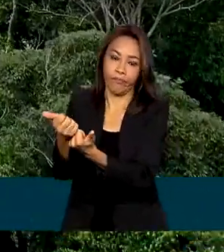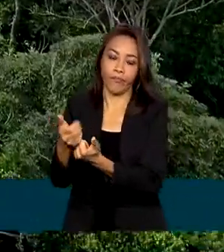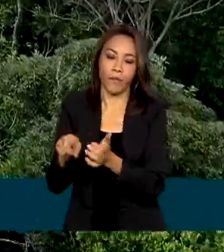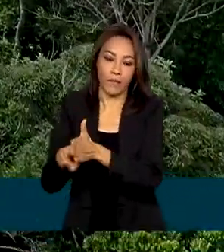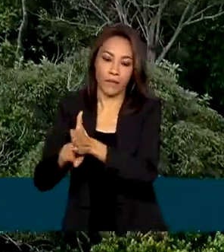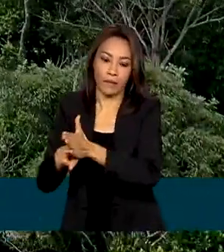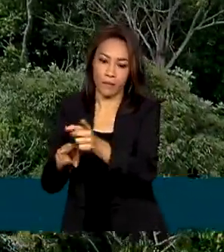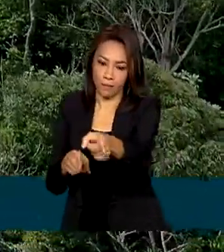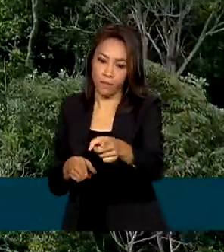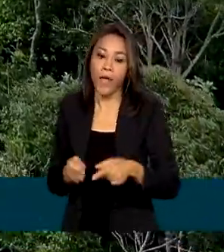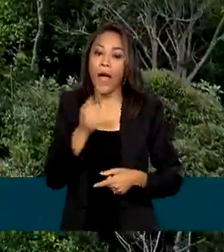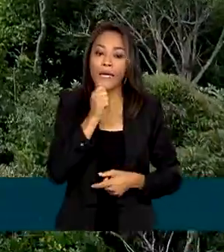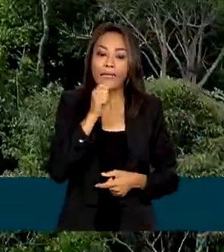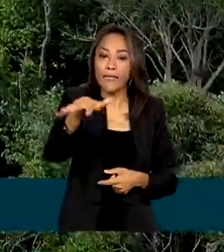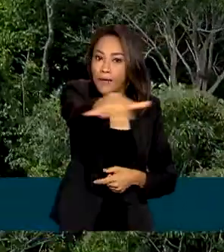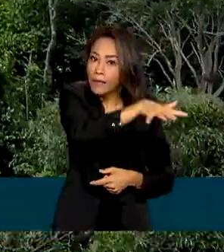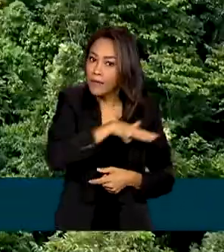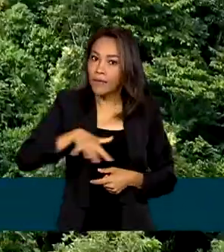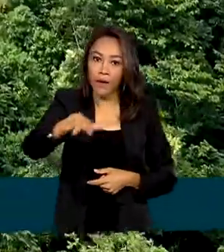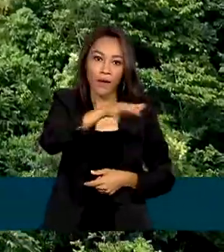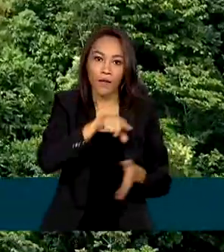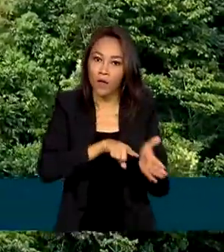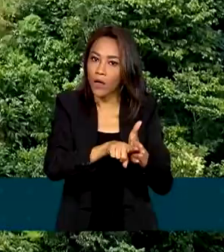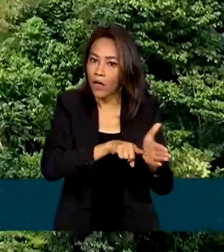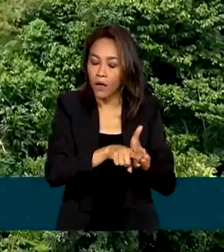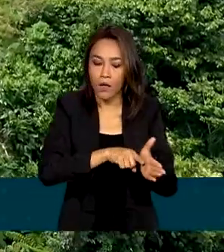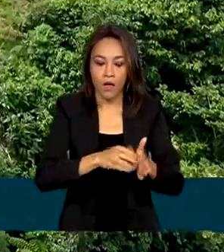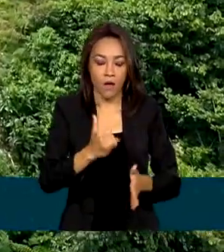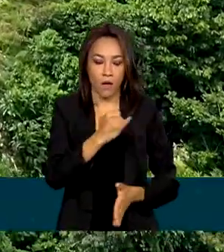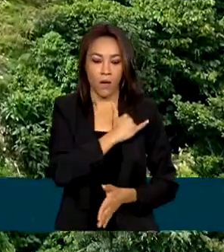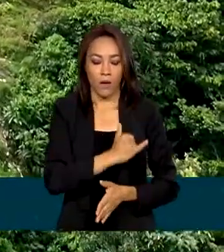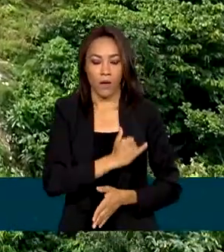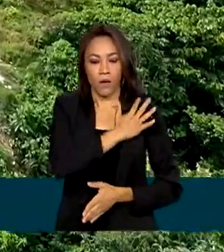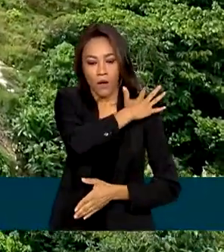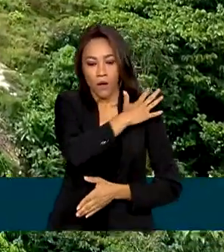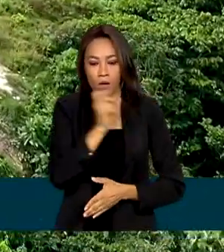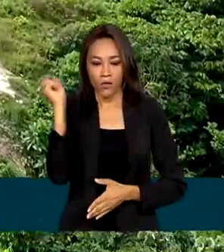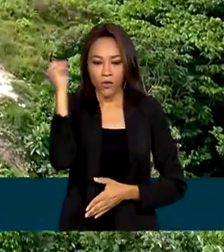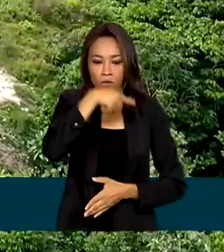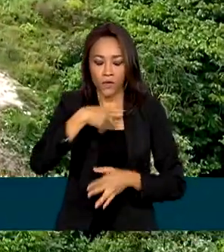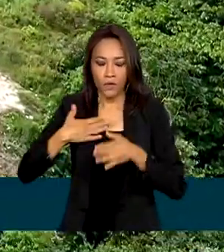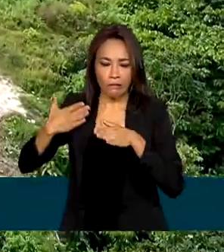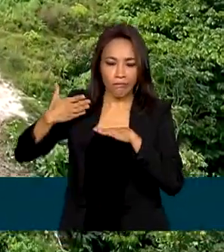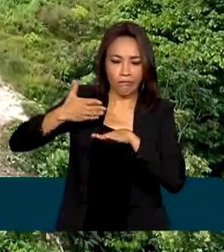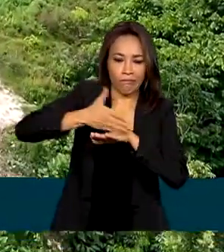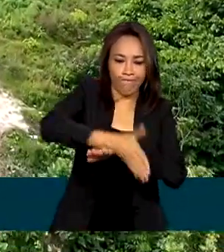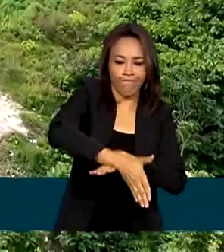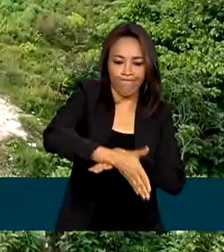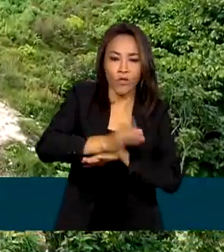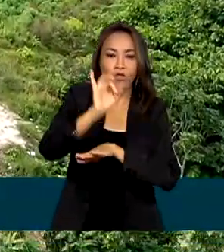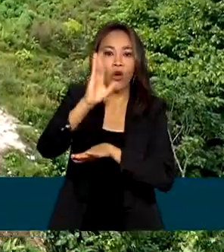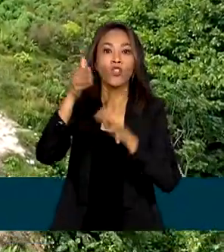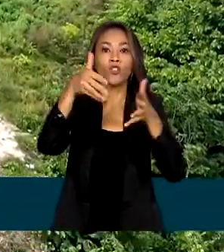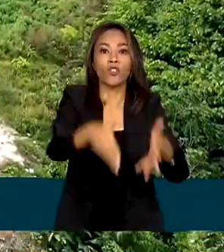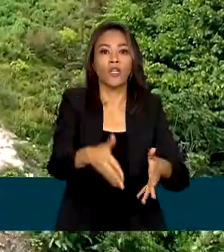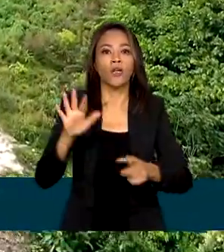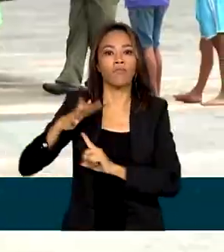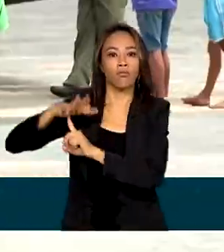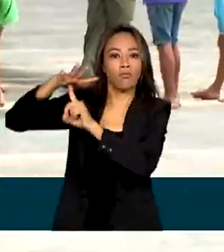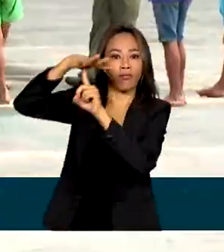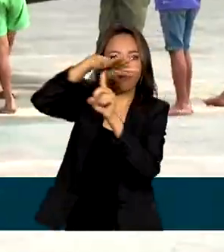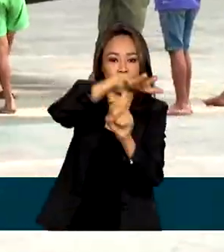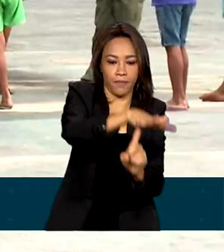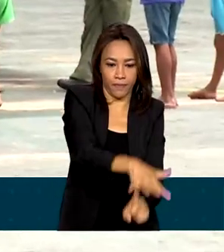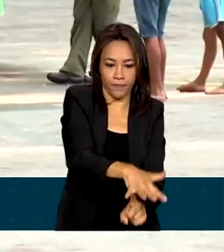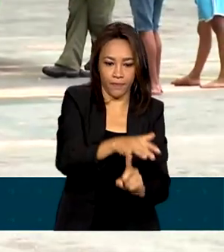ainda não foi analisada pelo IBGE, fica em um lugar de difícil acesso, onde só é possível chegar de helicóptero.